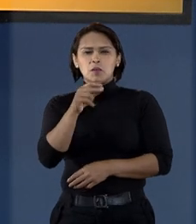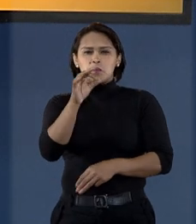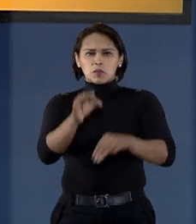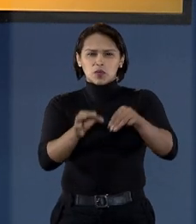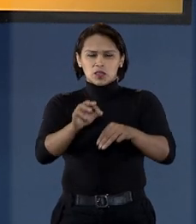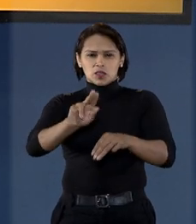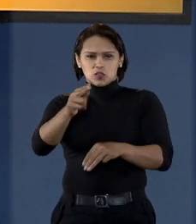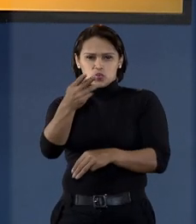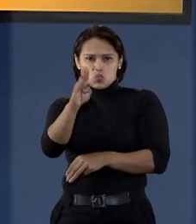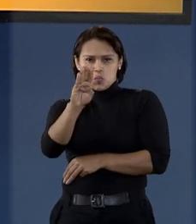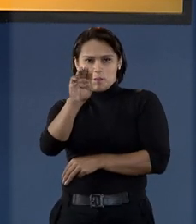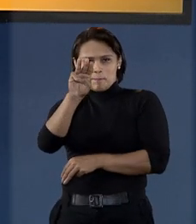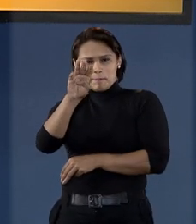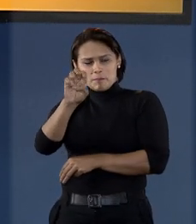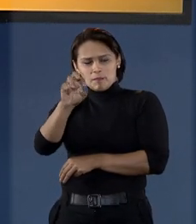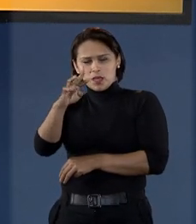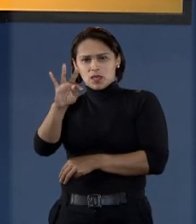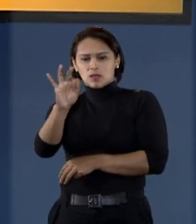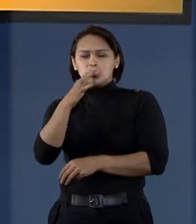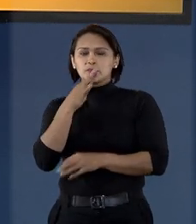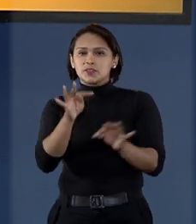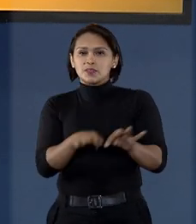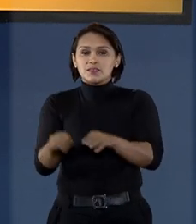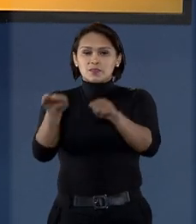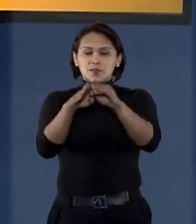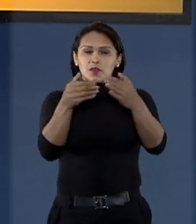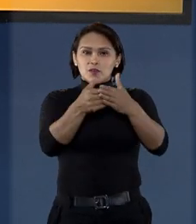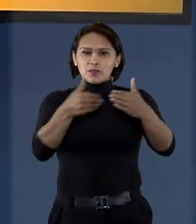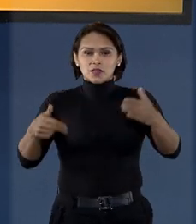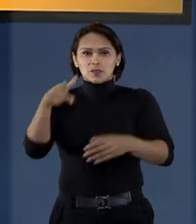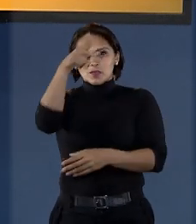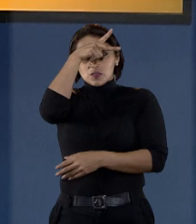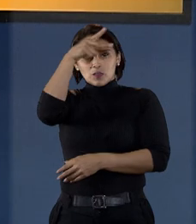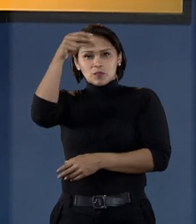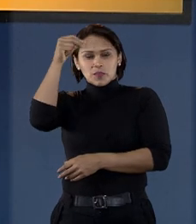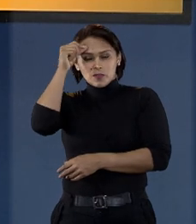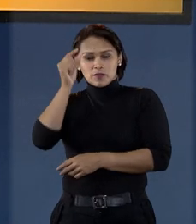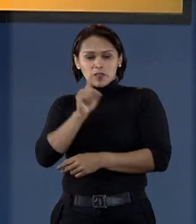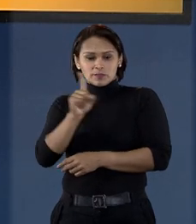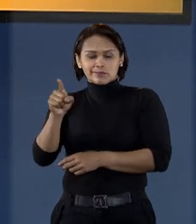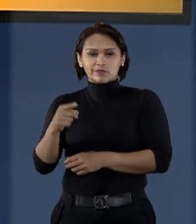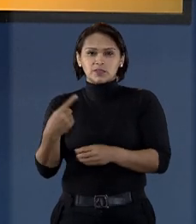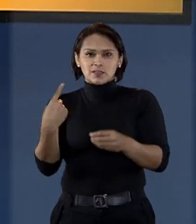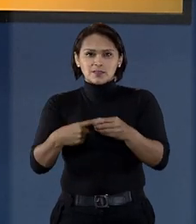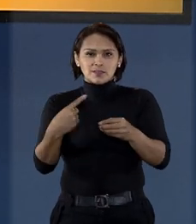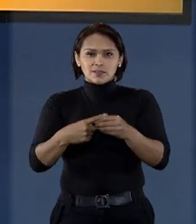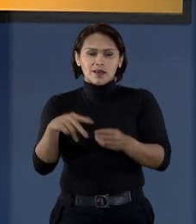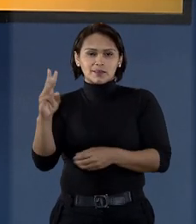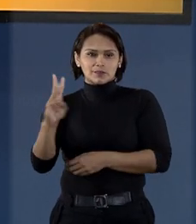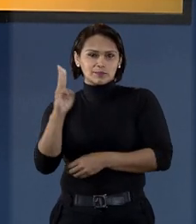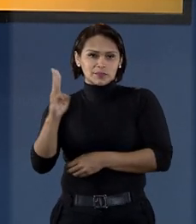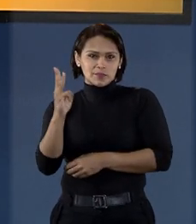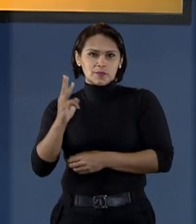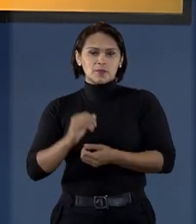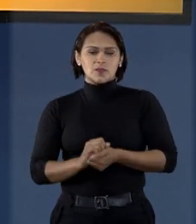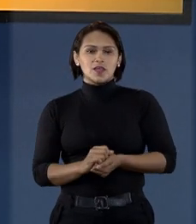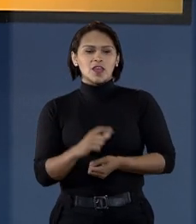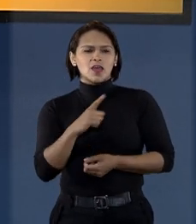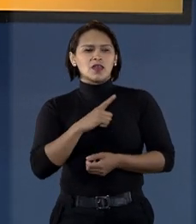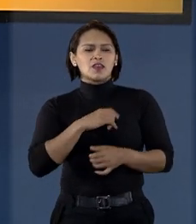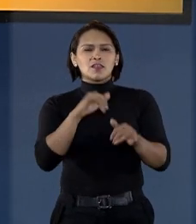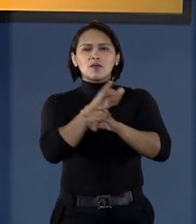Justiça, ministro Humberto Martins, restabeleceu o afastamento do prefeito de Cândido Mendes, no Maranhão.